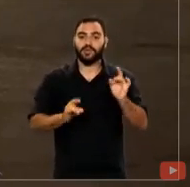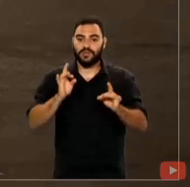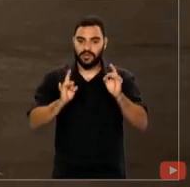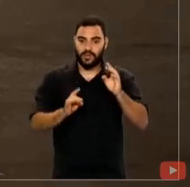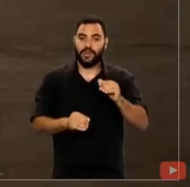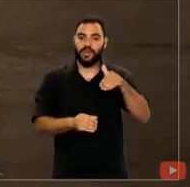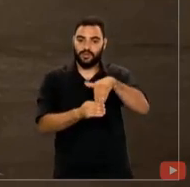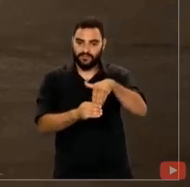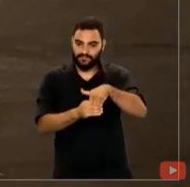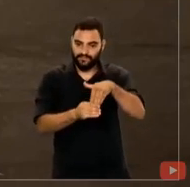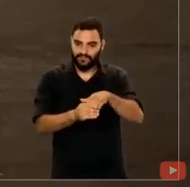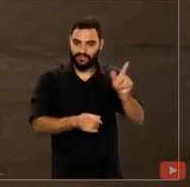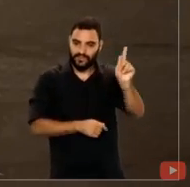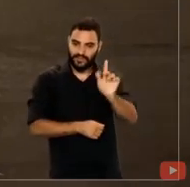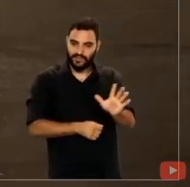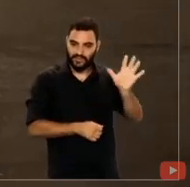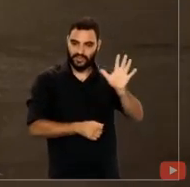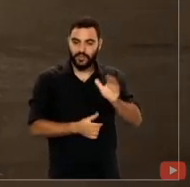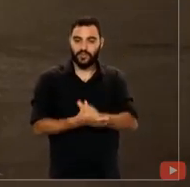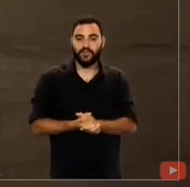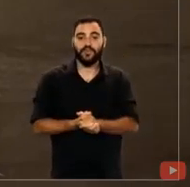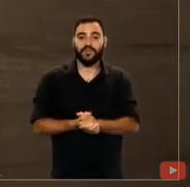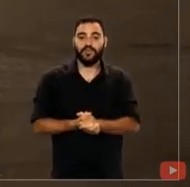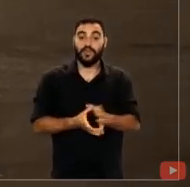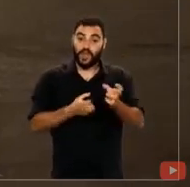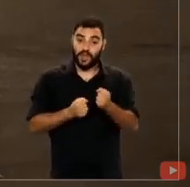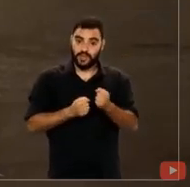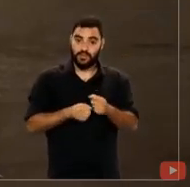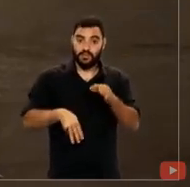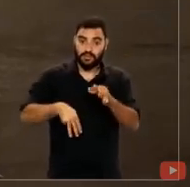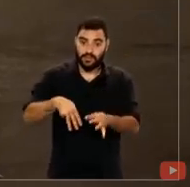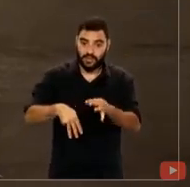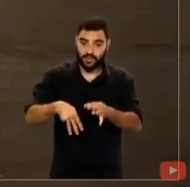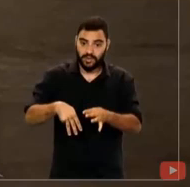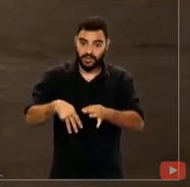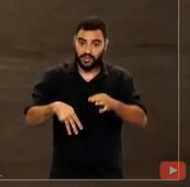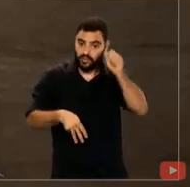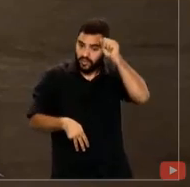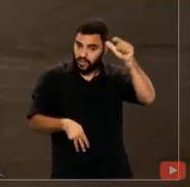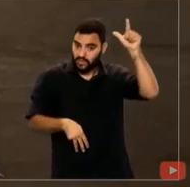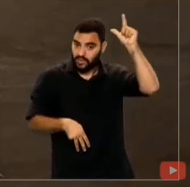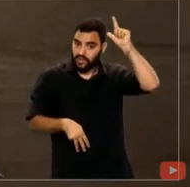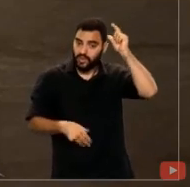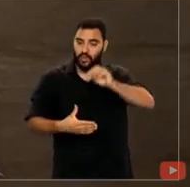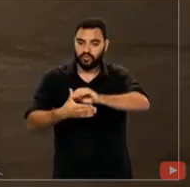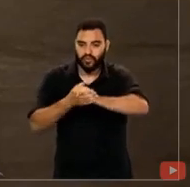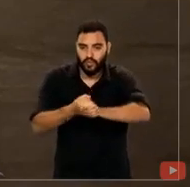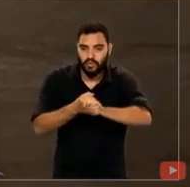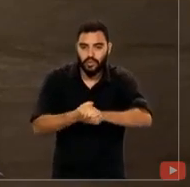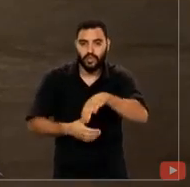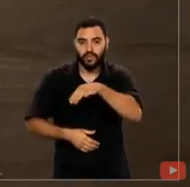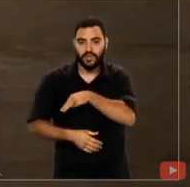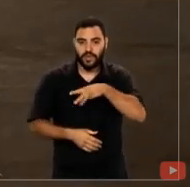Receba, Sr. Ministro Alexandre de Moraes, os cumprimentos do Ministério Público